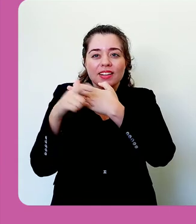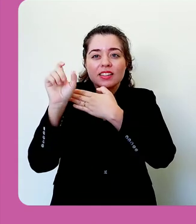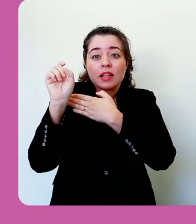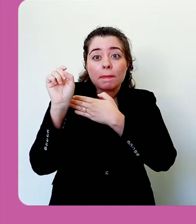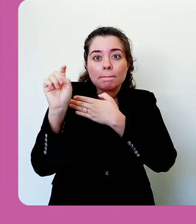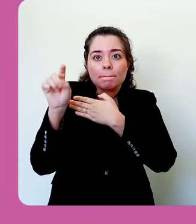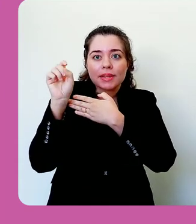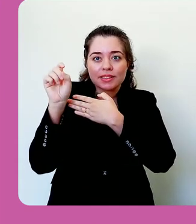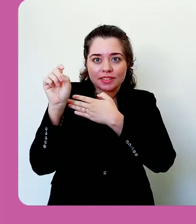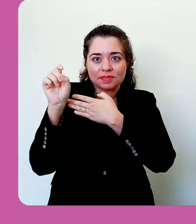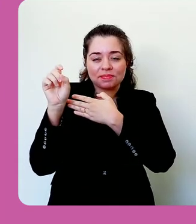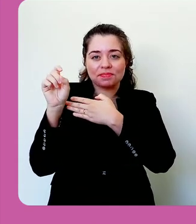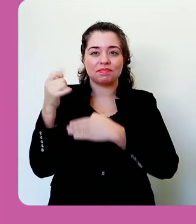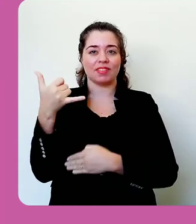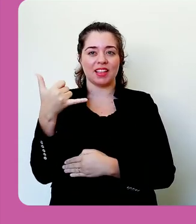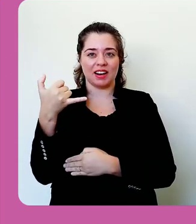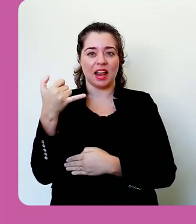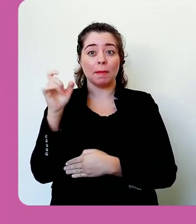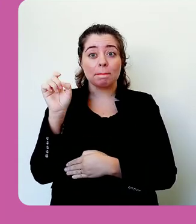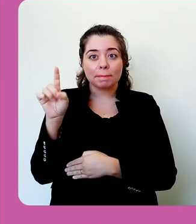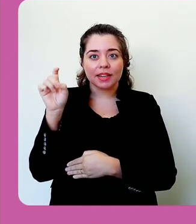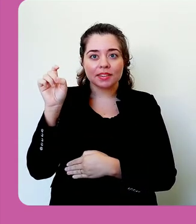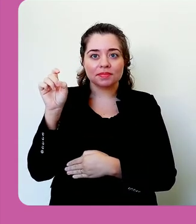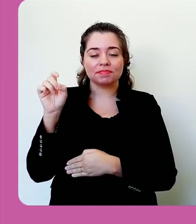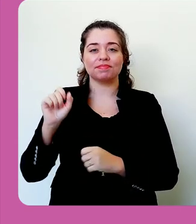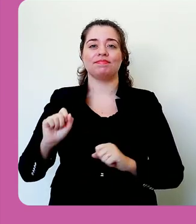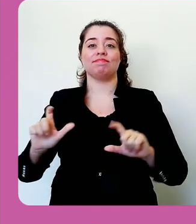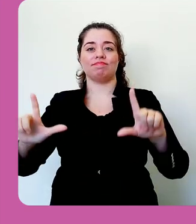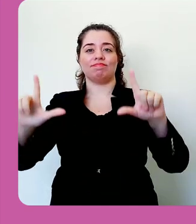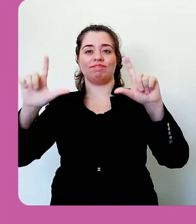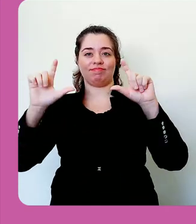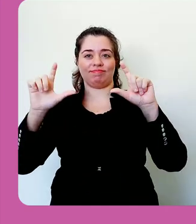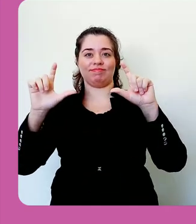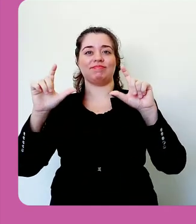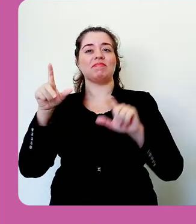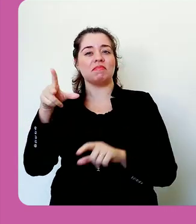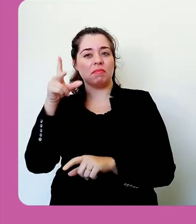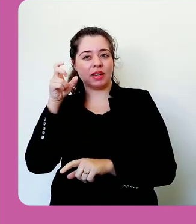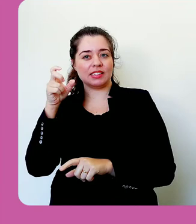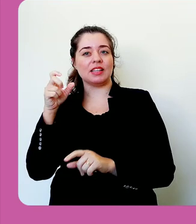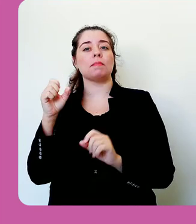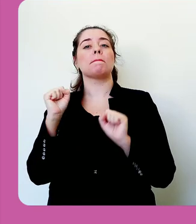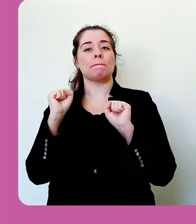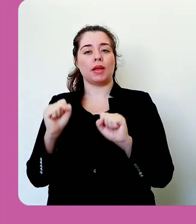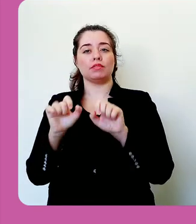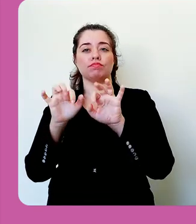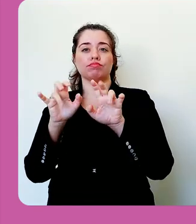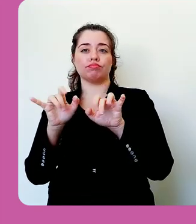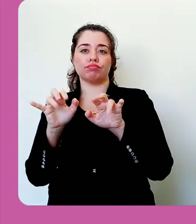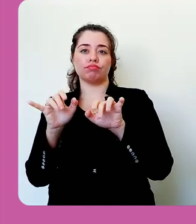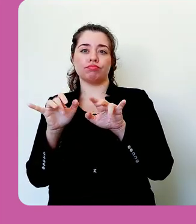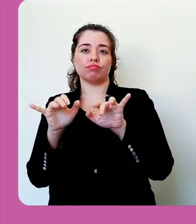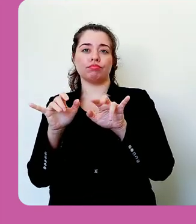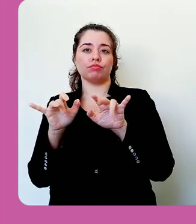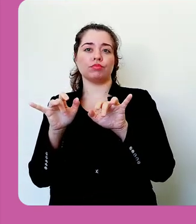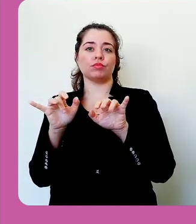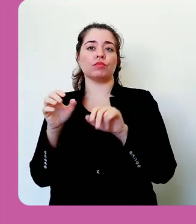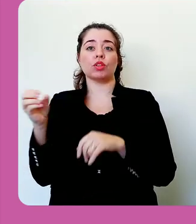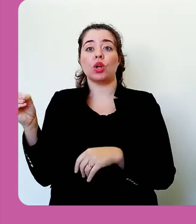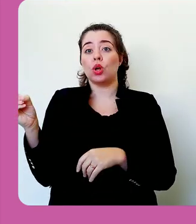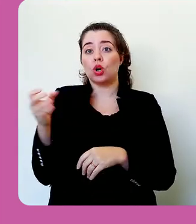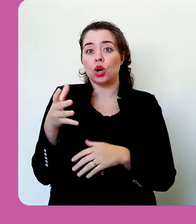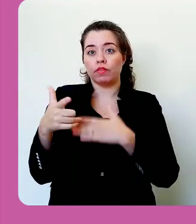e clicar nesse ícone de um lápis e aqui eu então digito